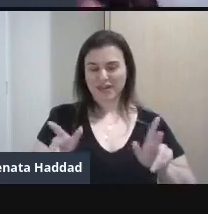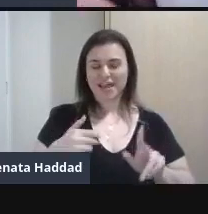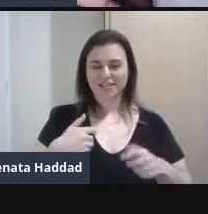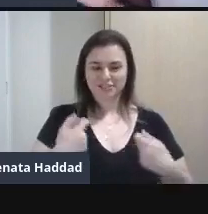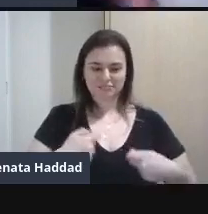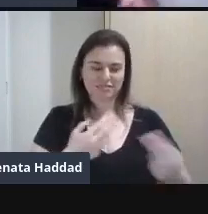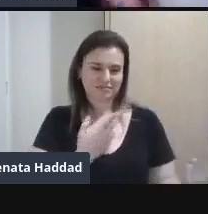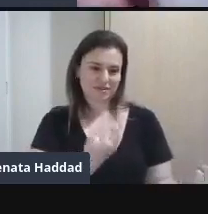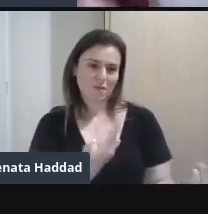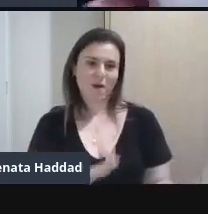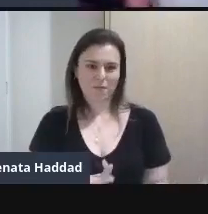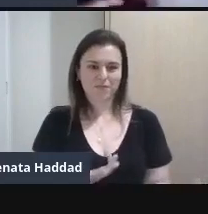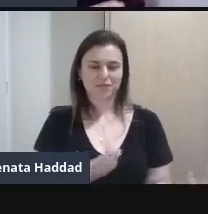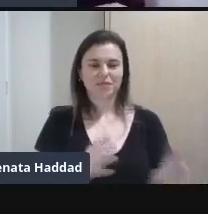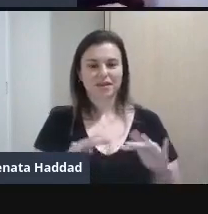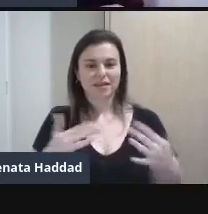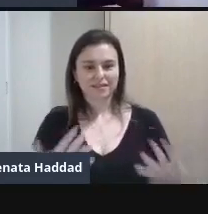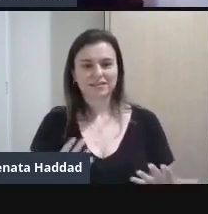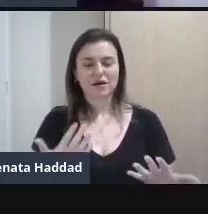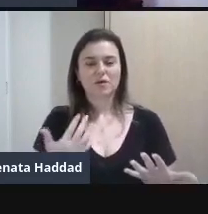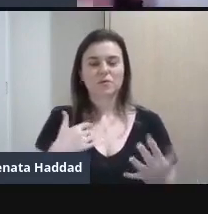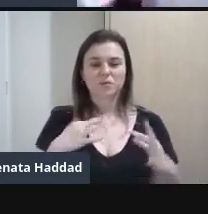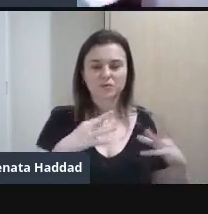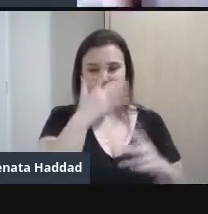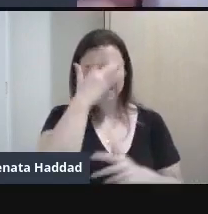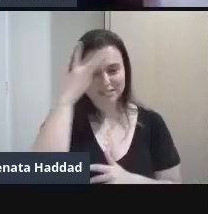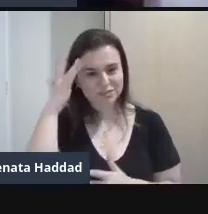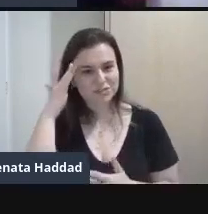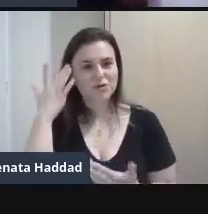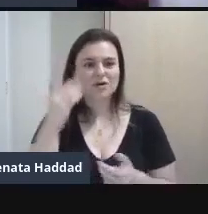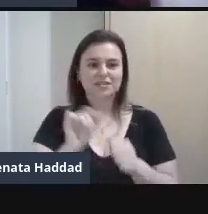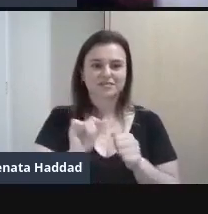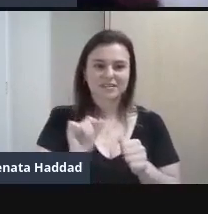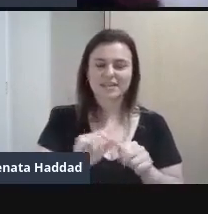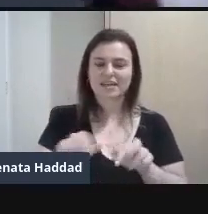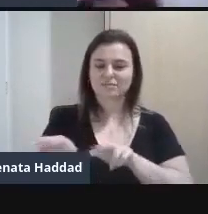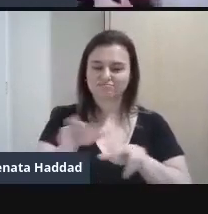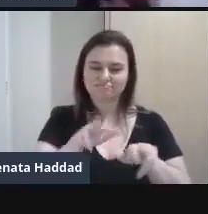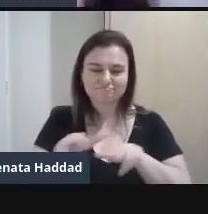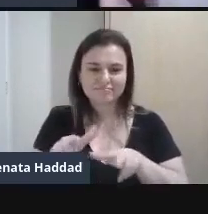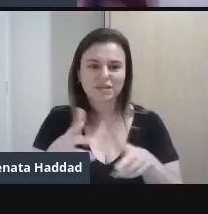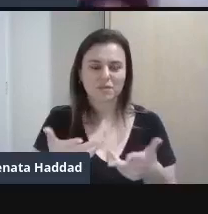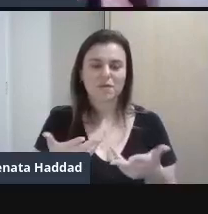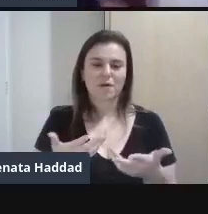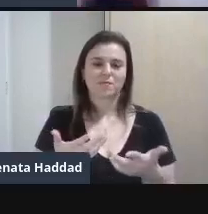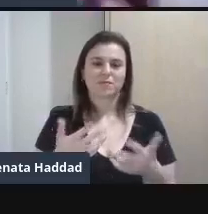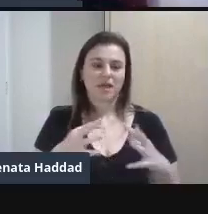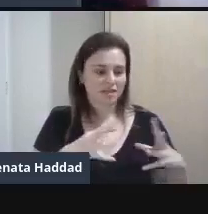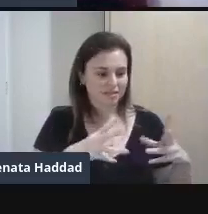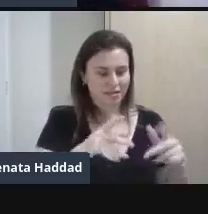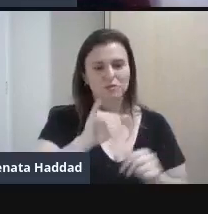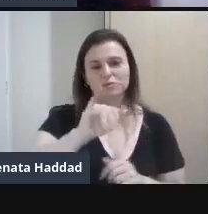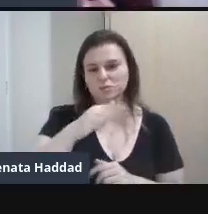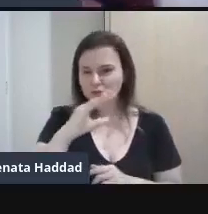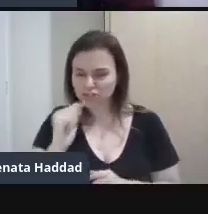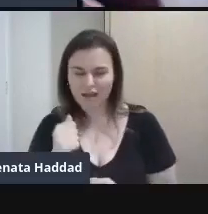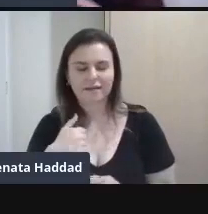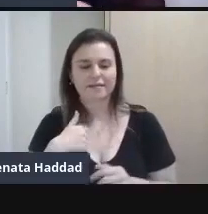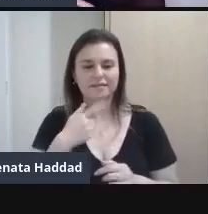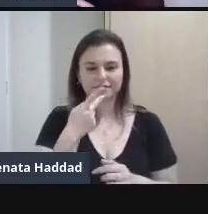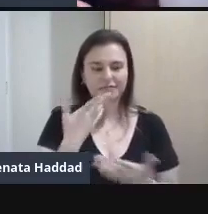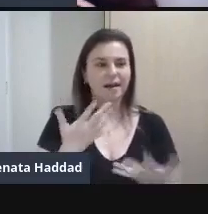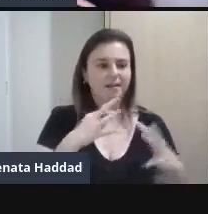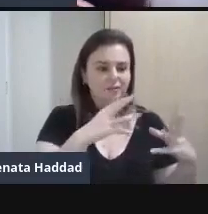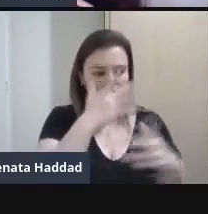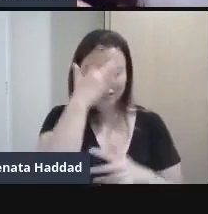Traz Todo mundo Consumindo as mesmas coisas Que é o que a Jacqueline Traz também Todo mundo Consumindo os mesmos produtos E perdendo